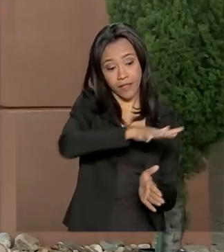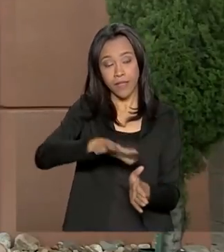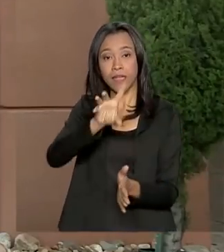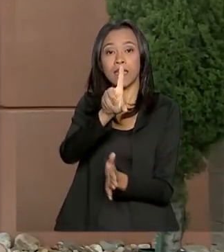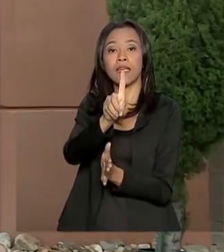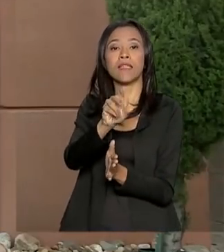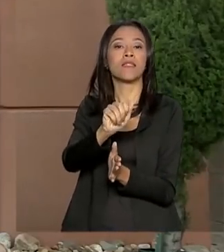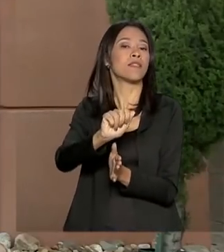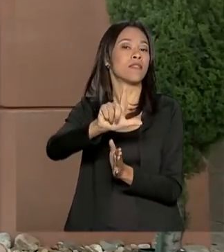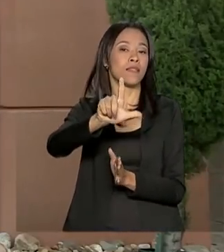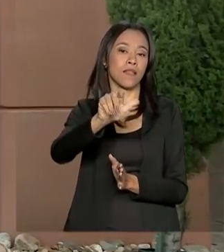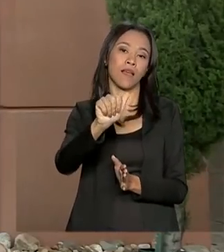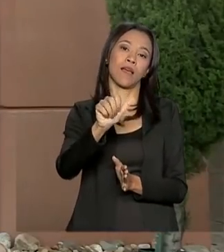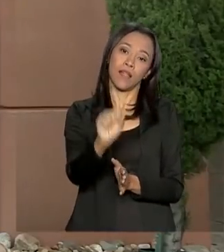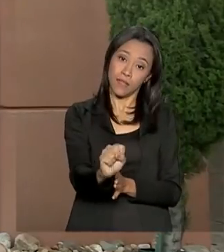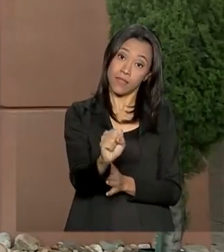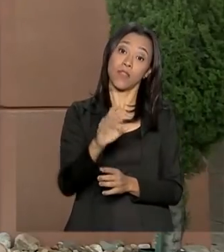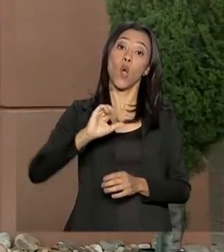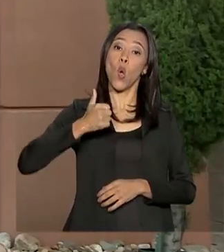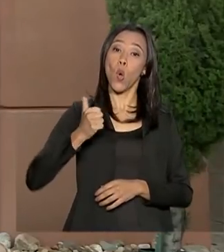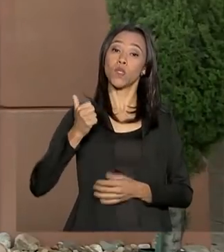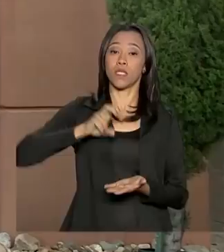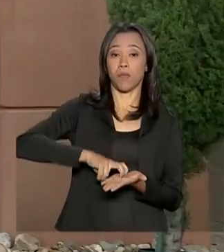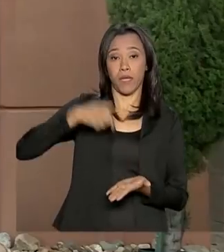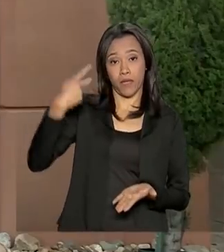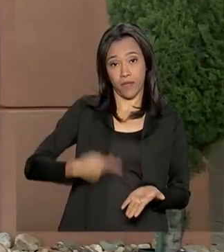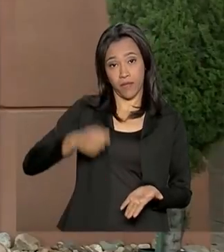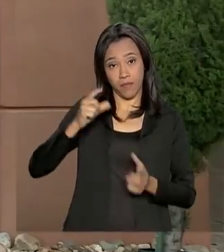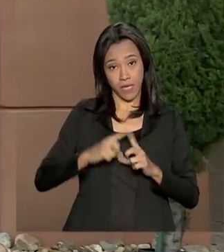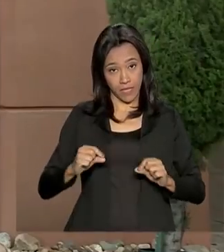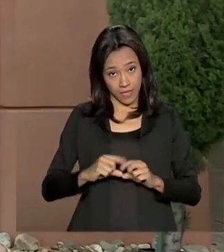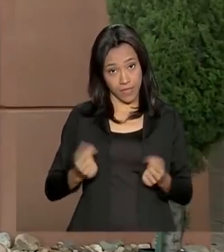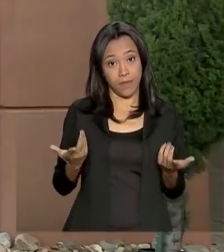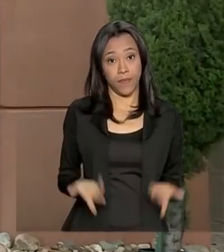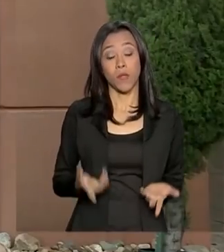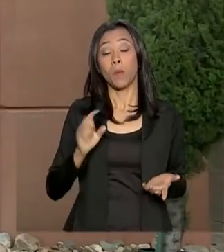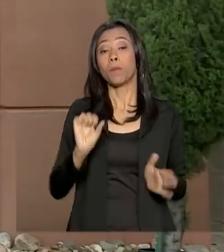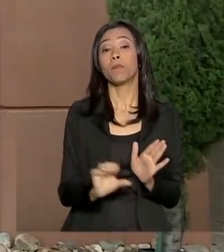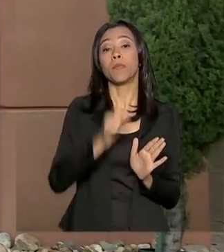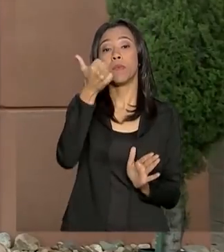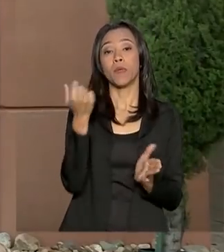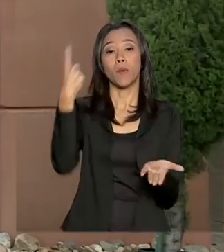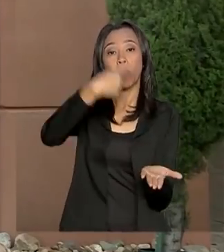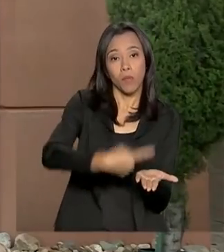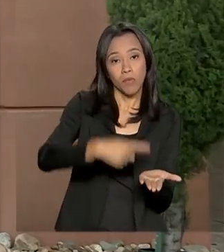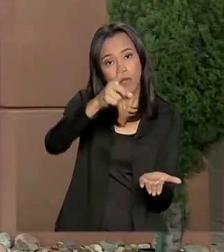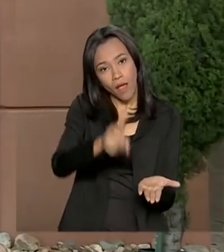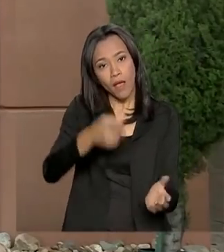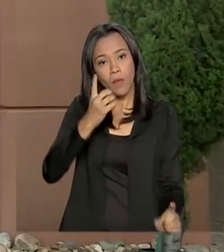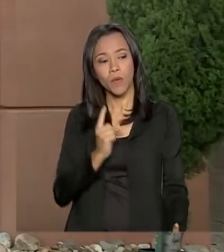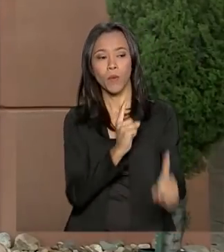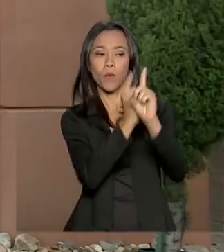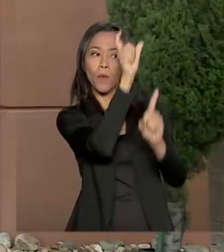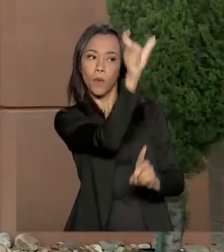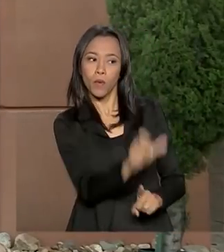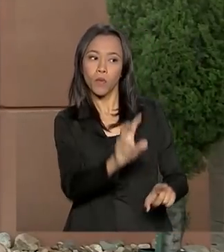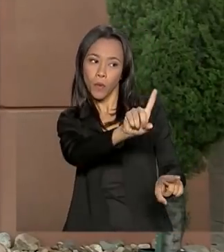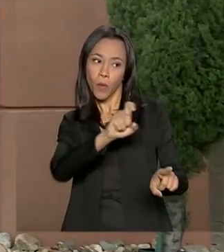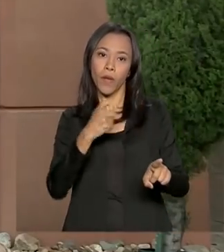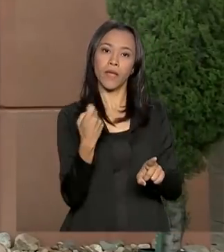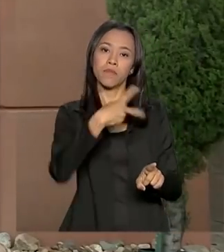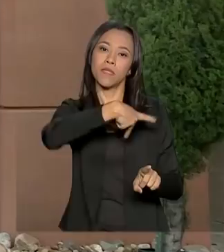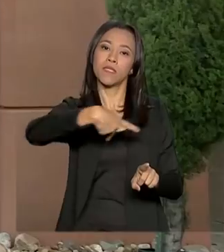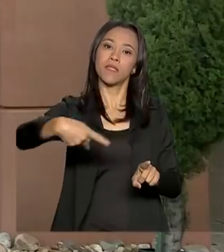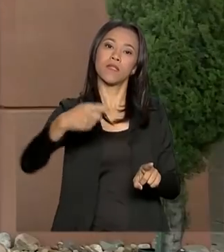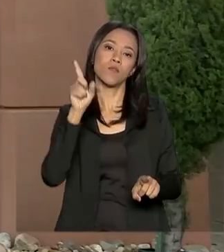da manhã, no horário local, 11 horas da manhã, no horário de Brasília. O primeiro compromisso do presidente é um encontro com o ex-presidente dos Estados